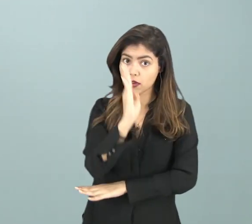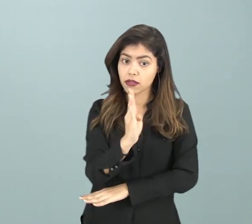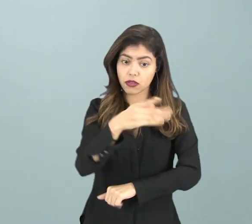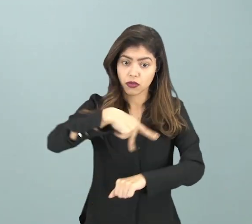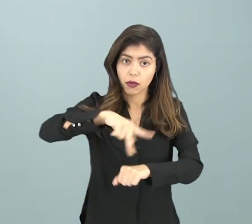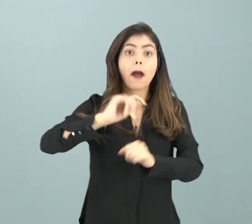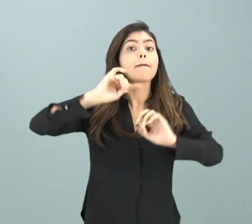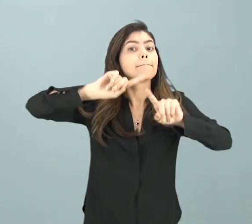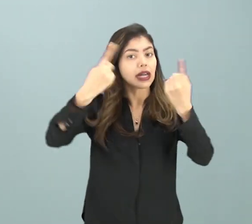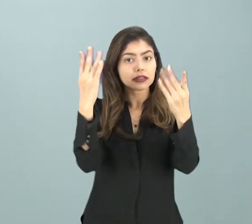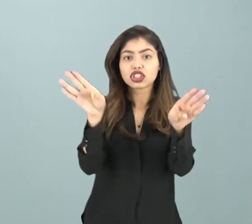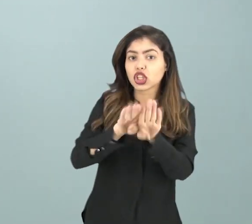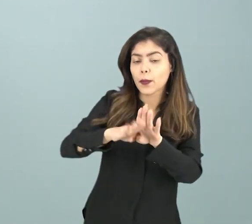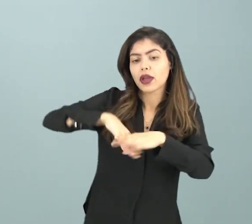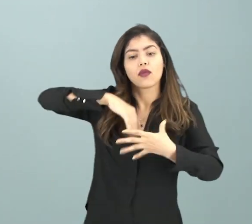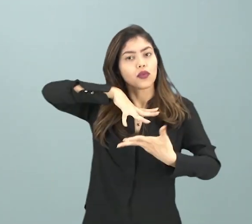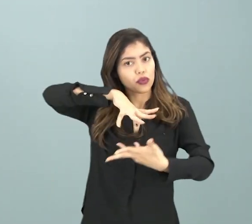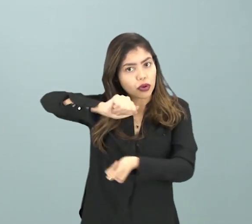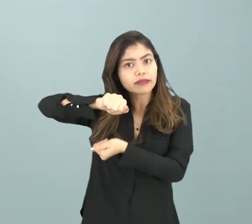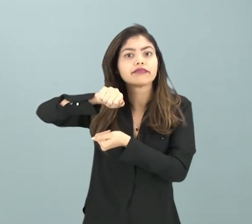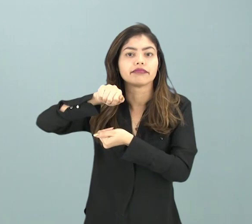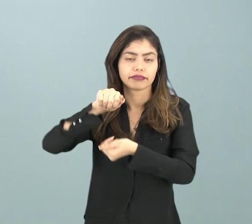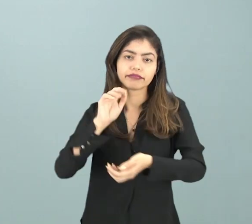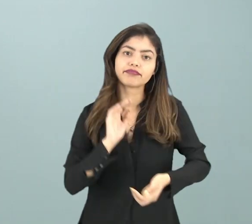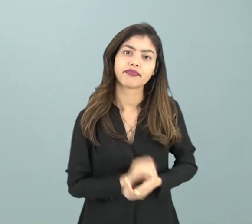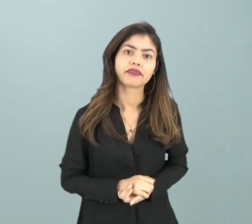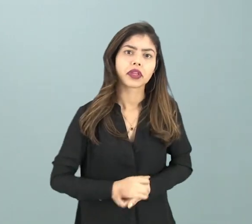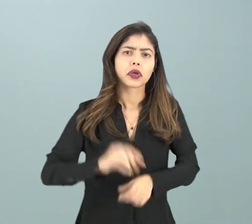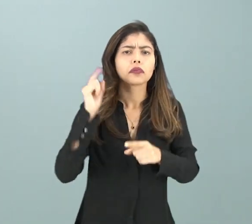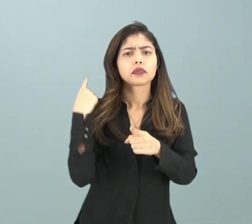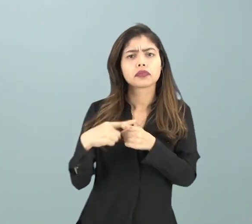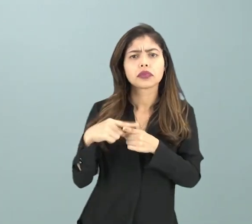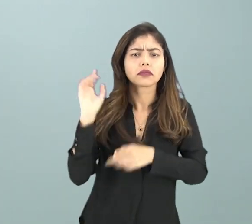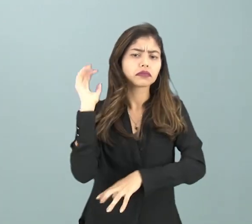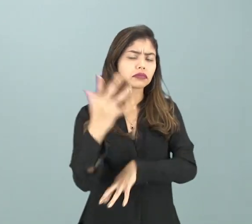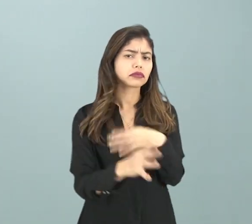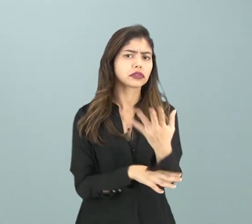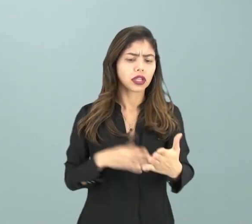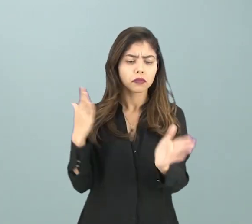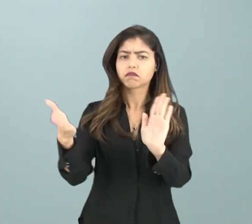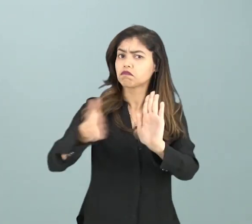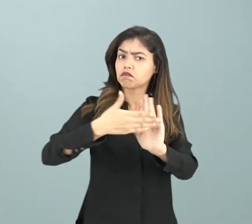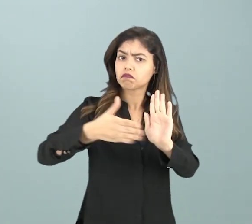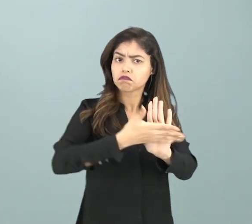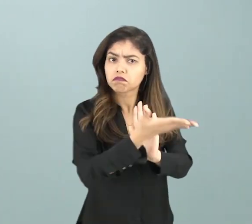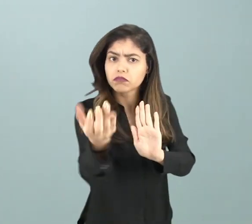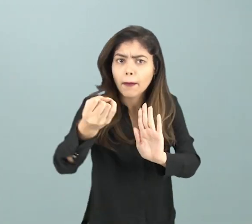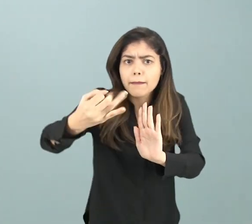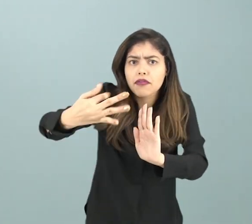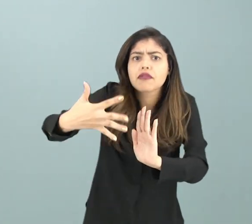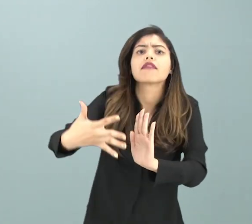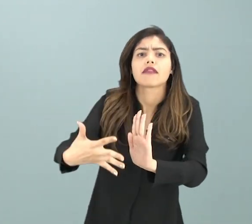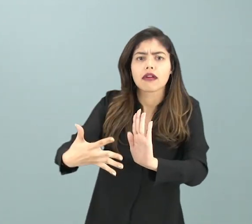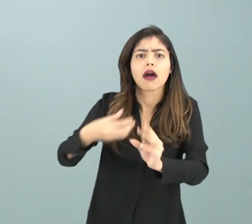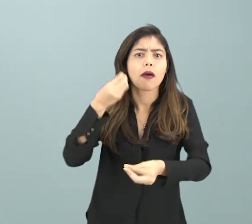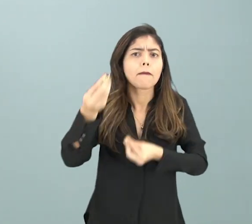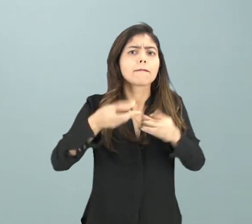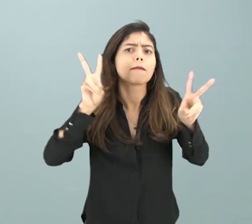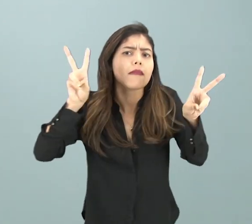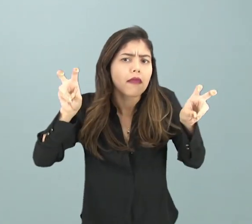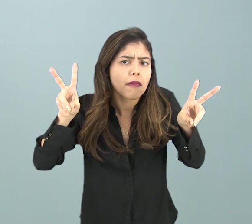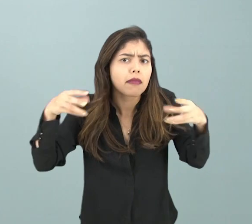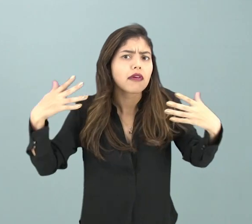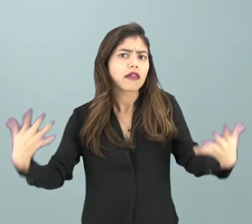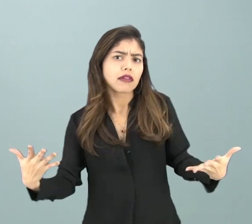mundo inteiro. Mas por que o meio ambiente se tornou uma pauta, ele tornou-se uma temática